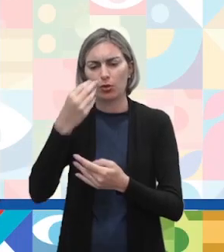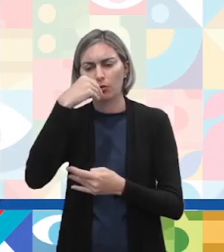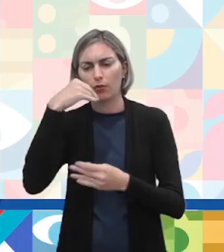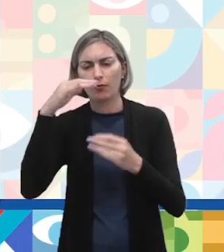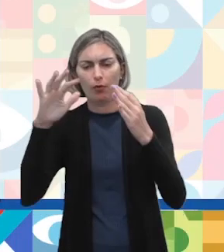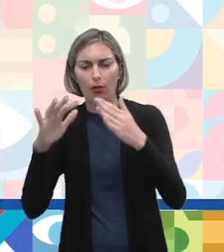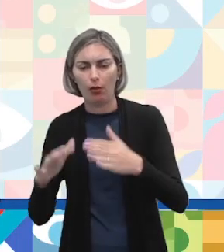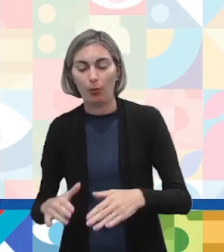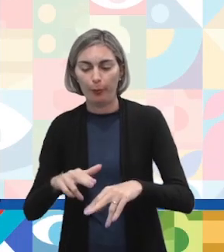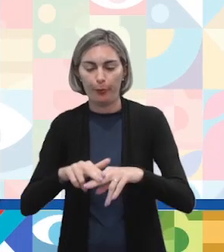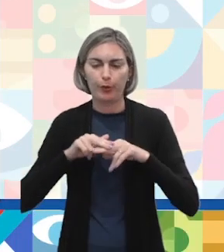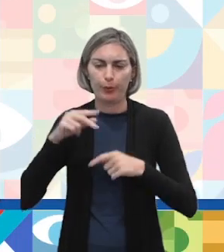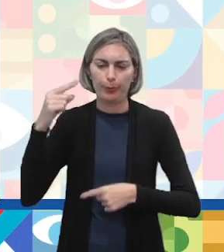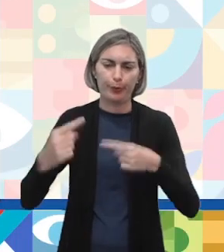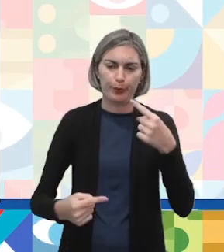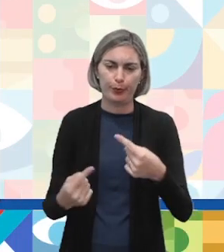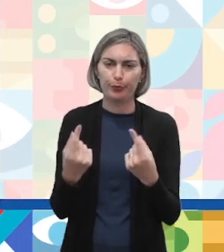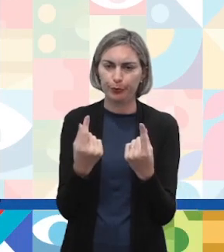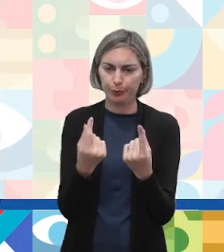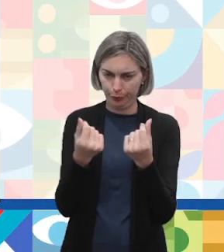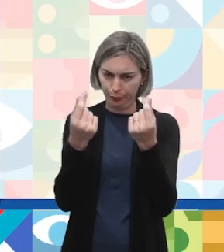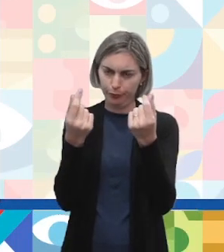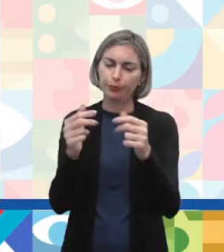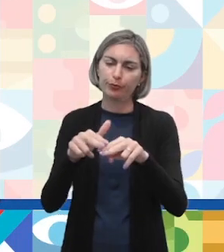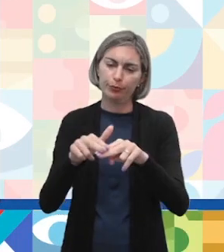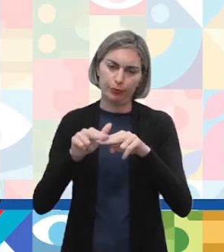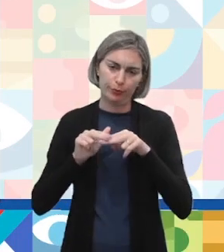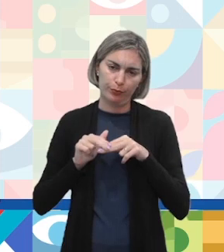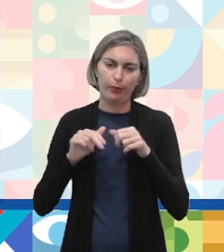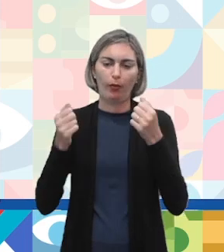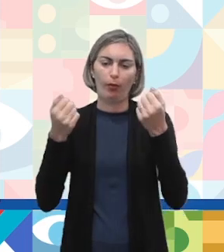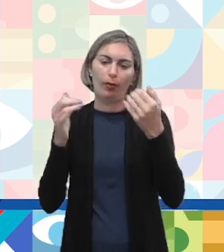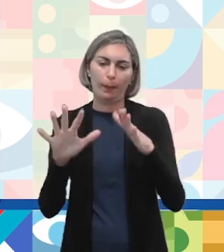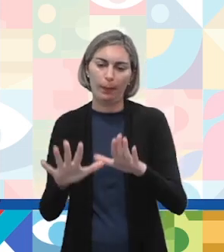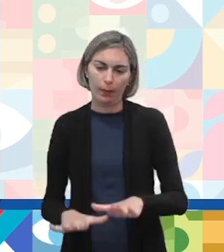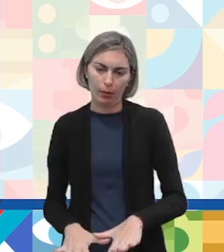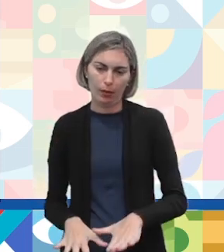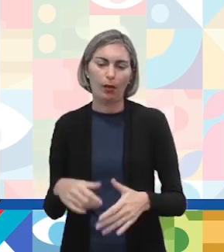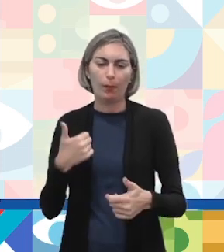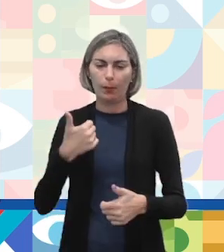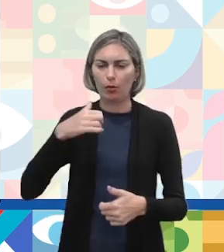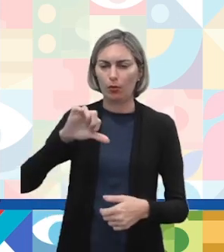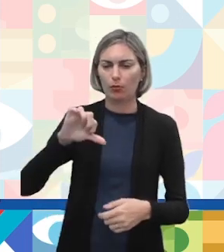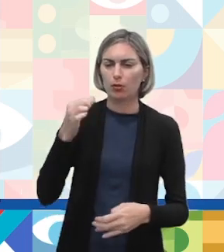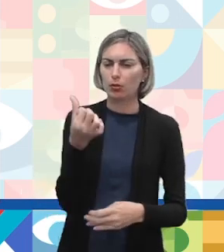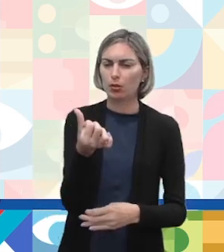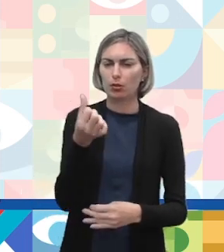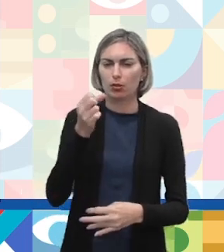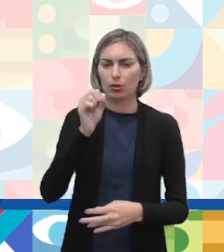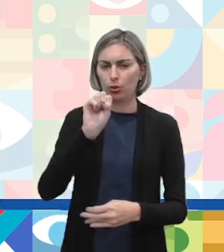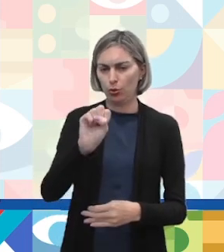por motivos políticos e financeiros. Por isso, veio a deixar de existir em 1968.